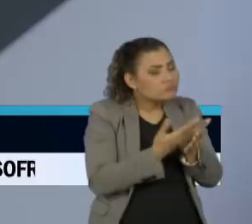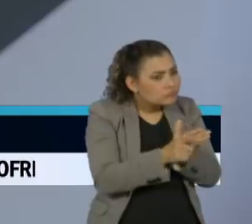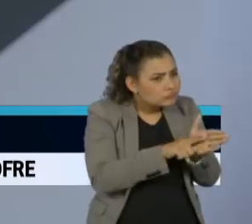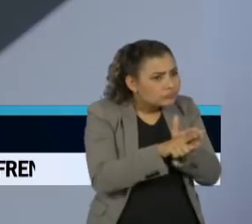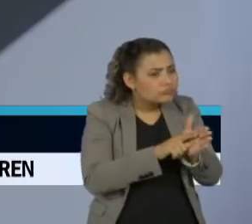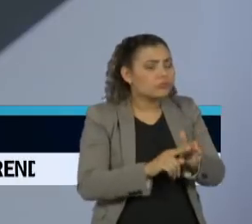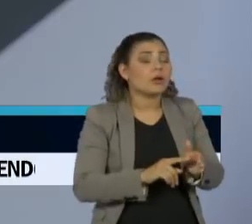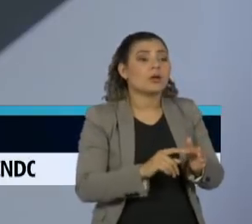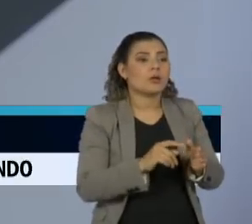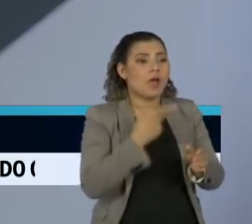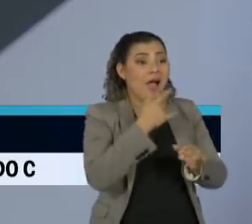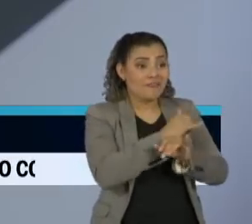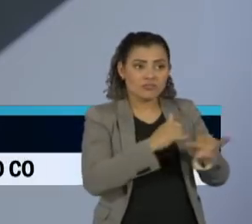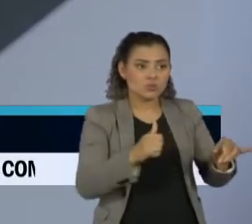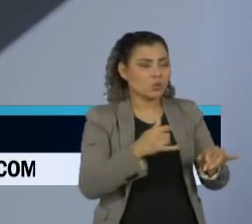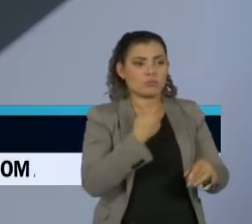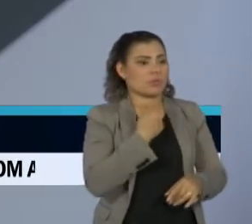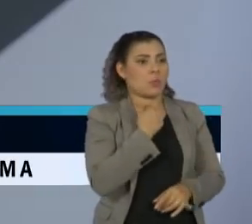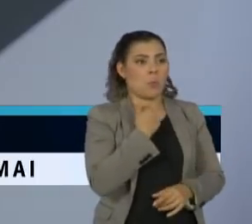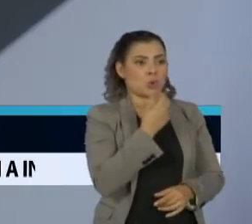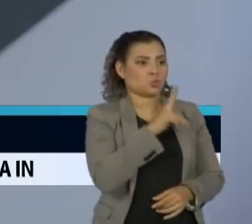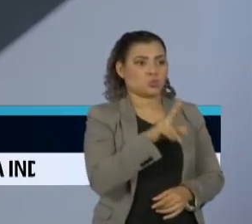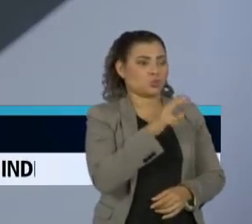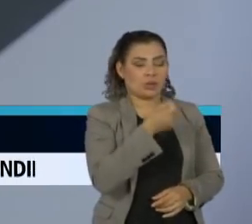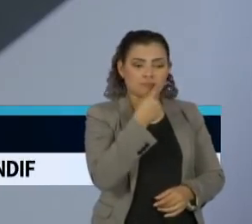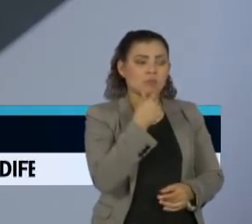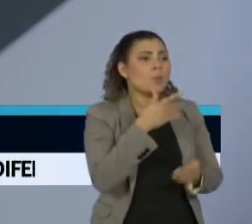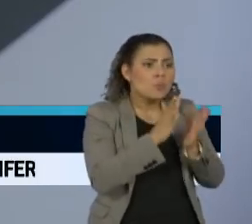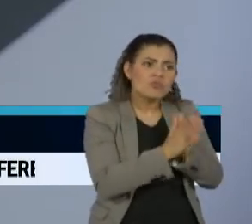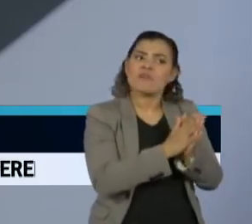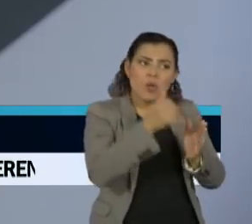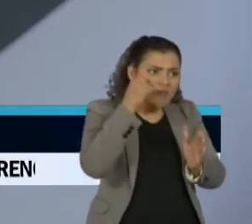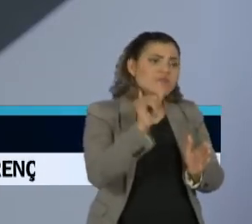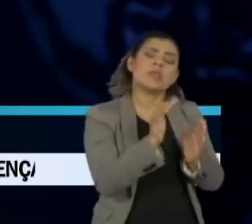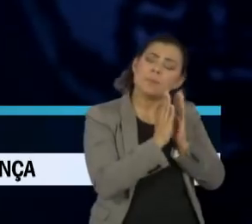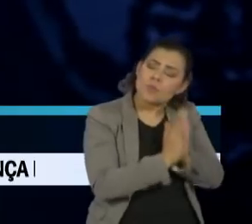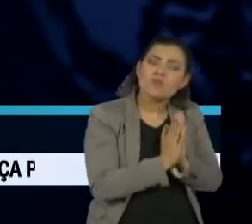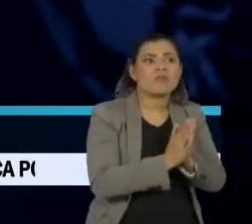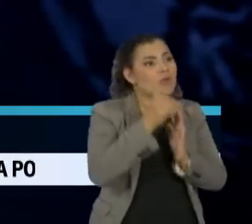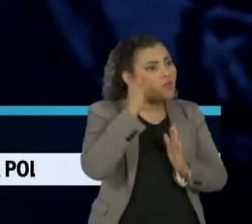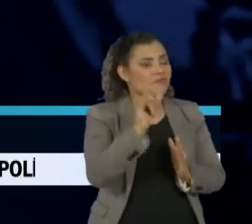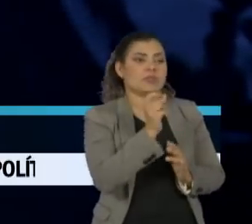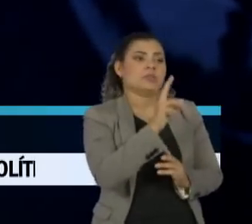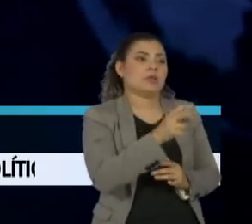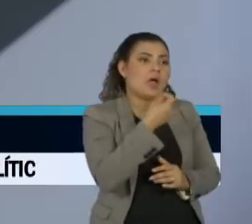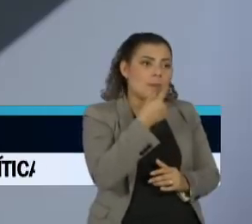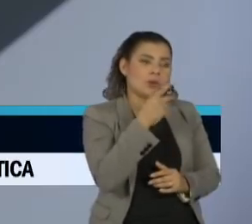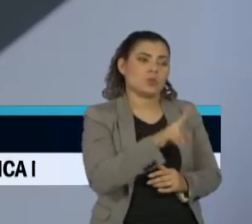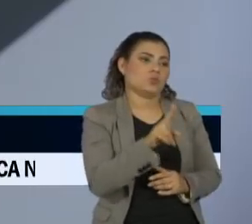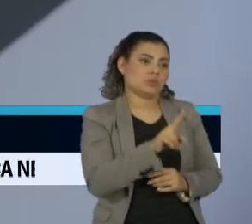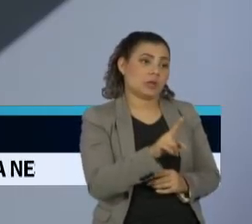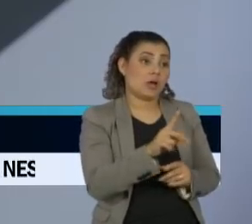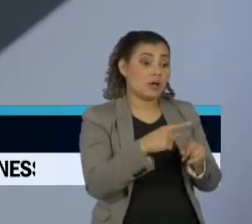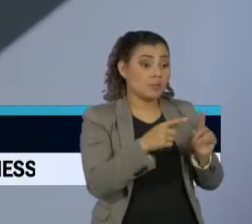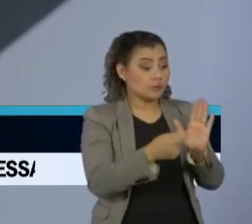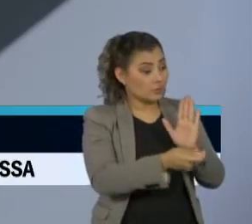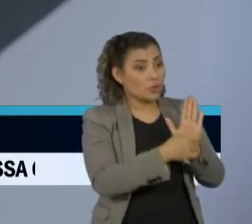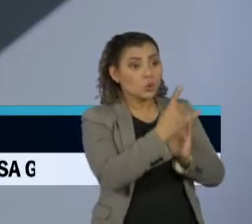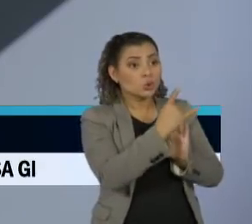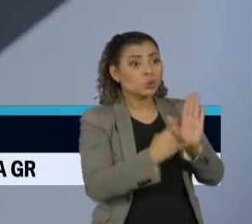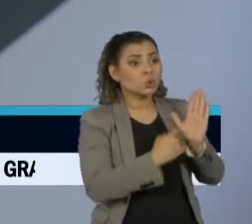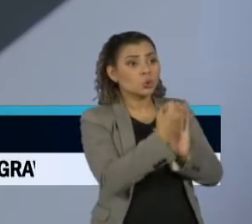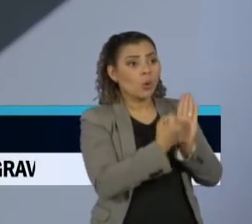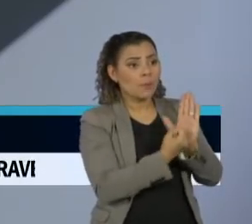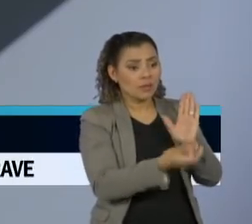desaconselharam o uso porque não tem nenhuma evidência firme. E o fato de não estar assinado talvez